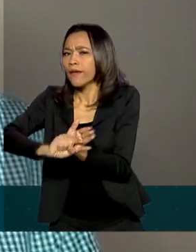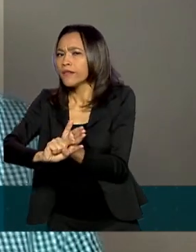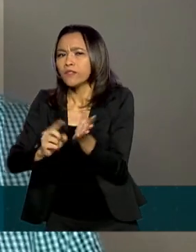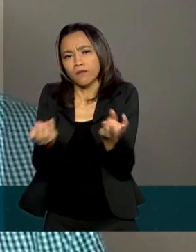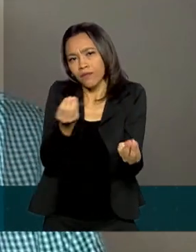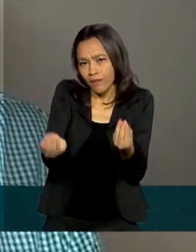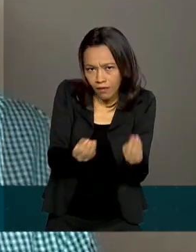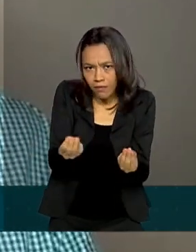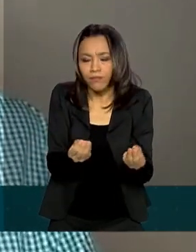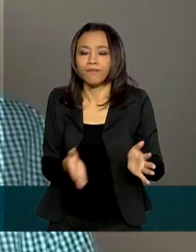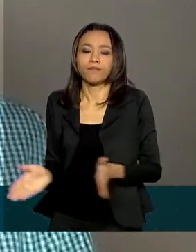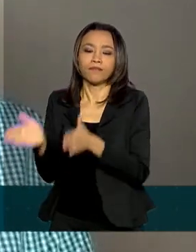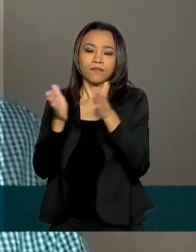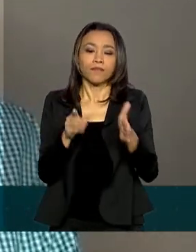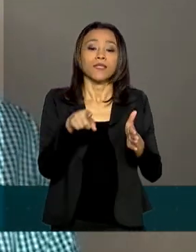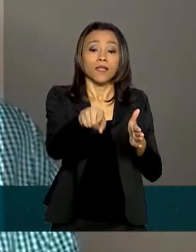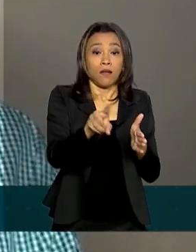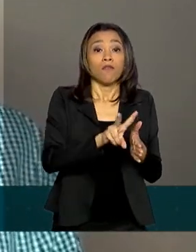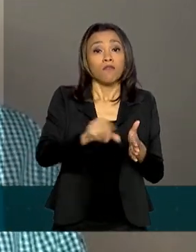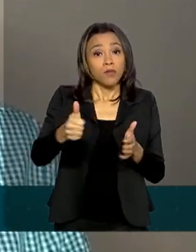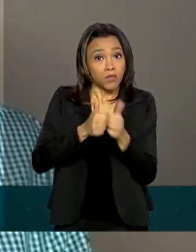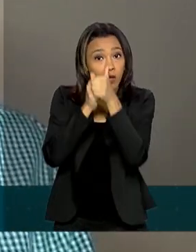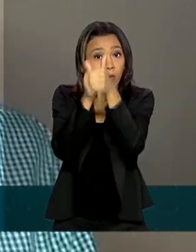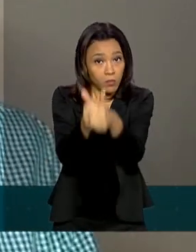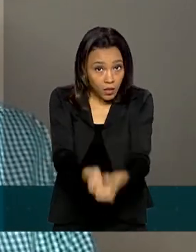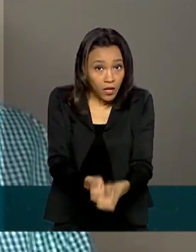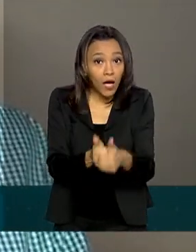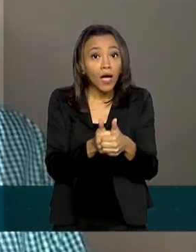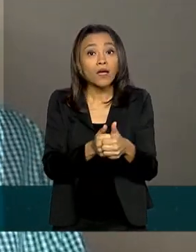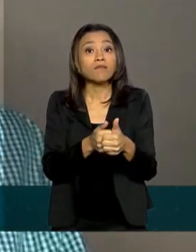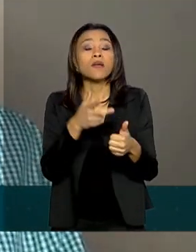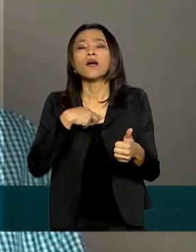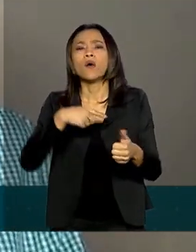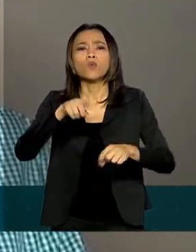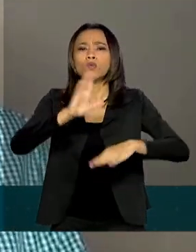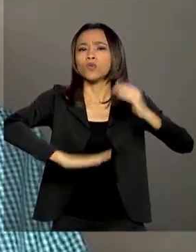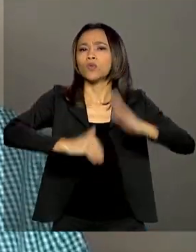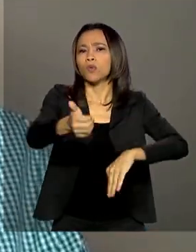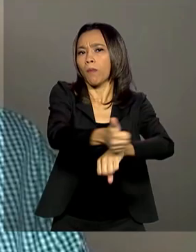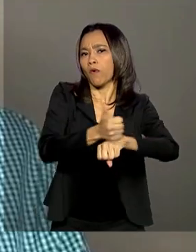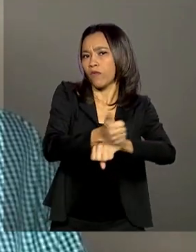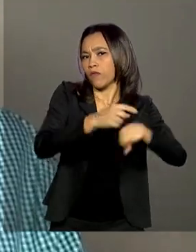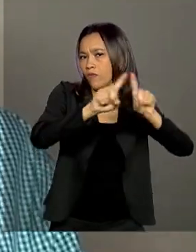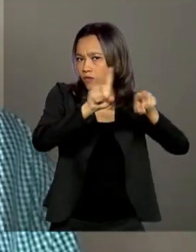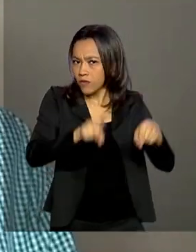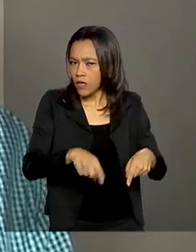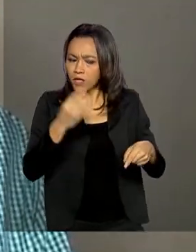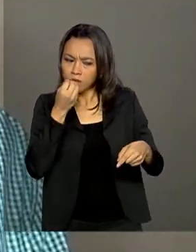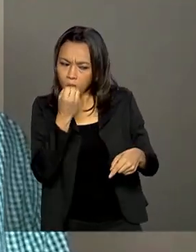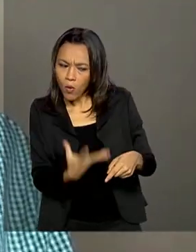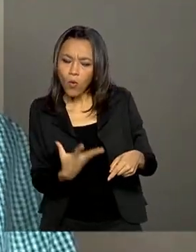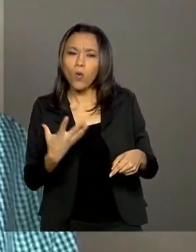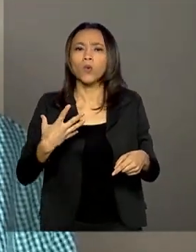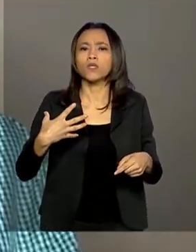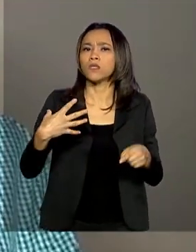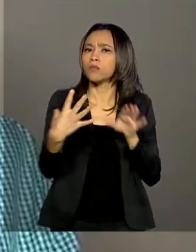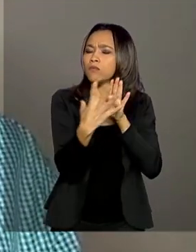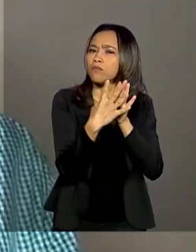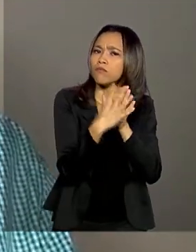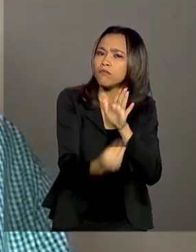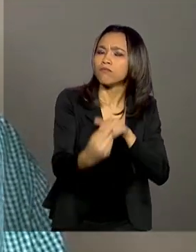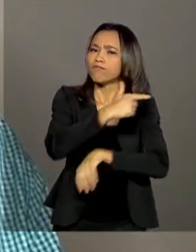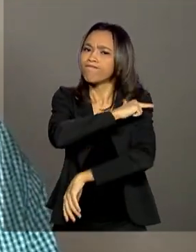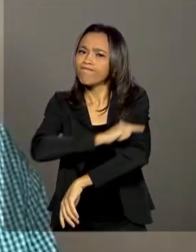assessorando, apoiando os servidores das UPAs na implementação de boas práticas e